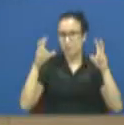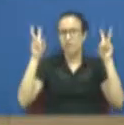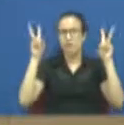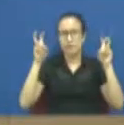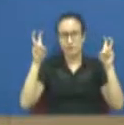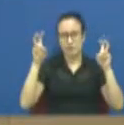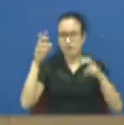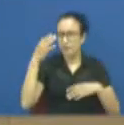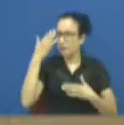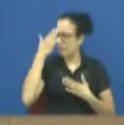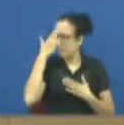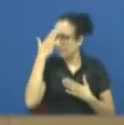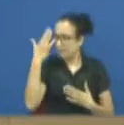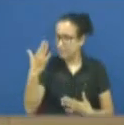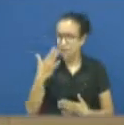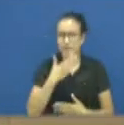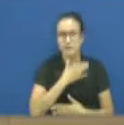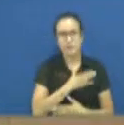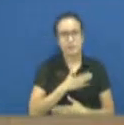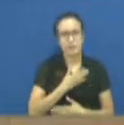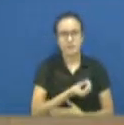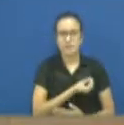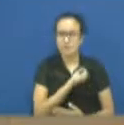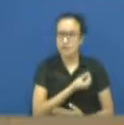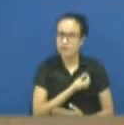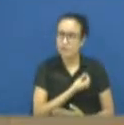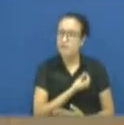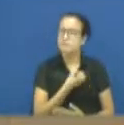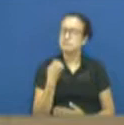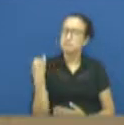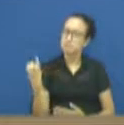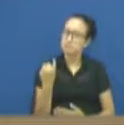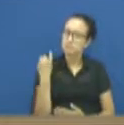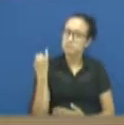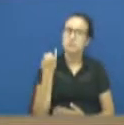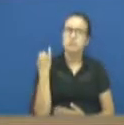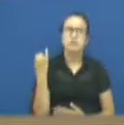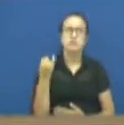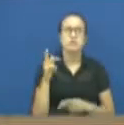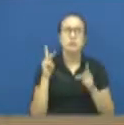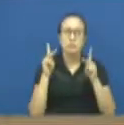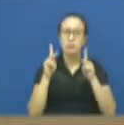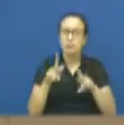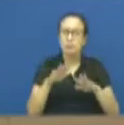o tema